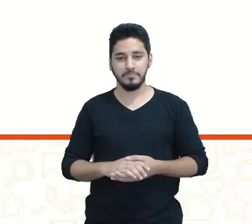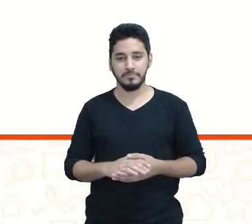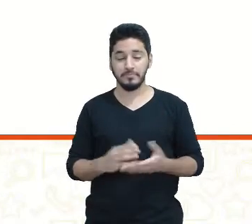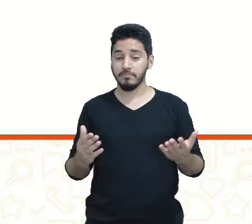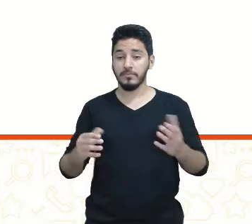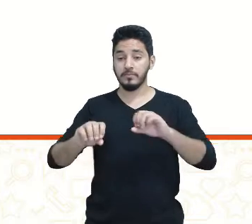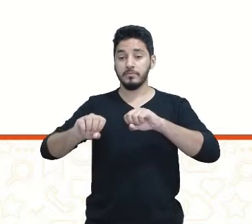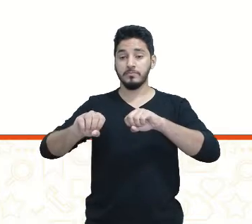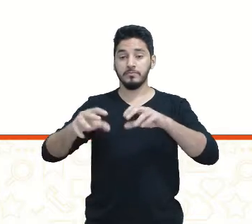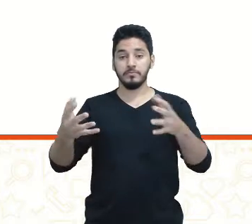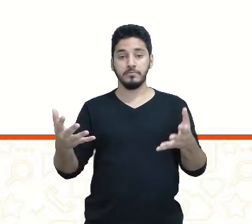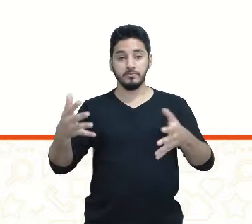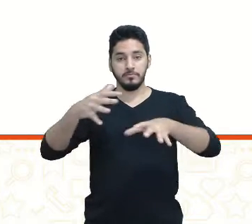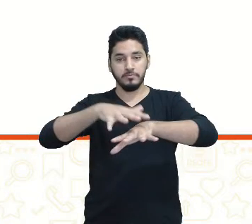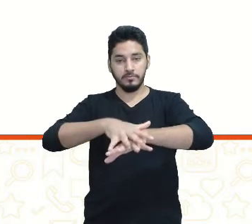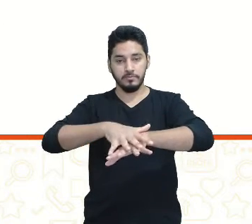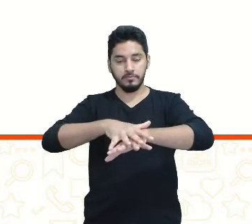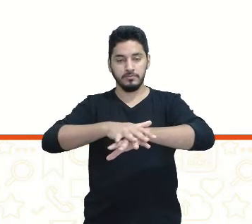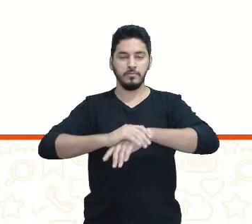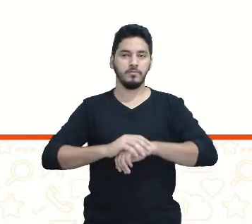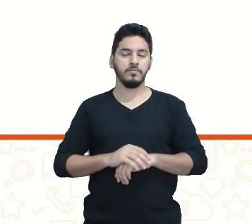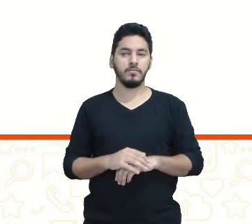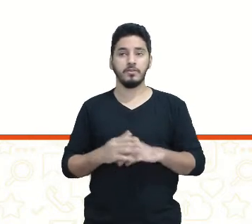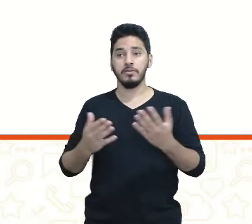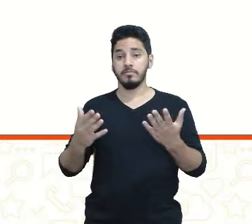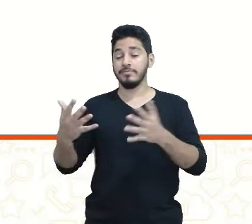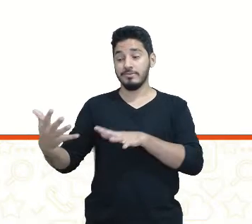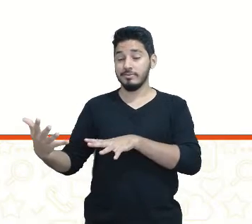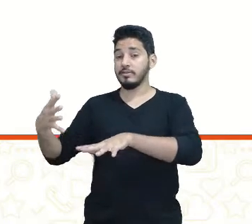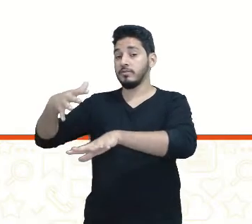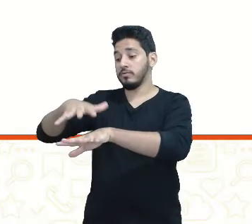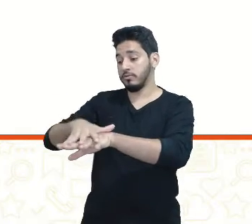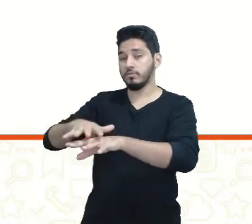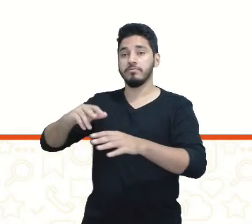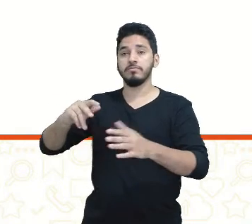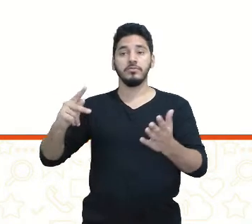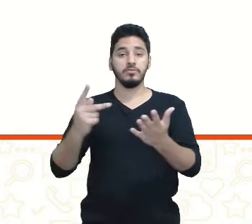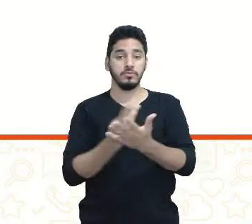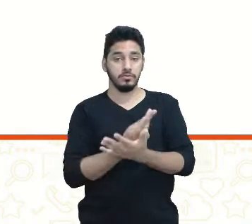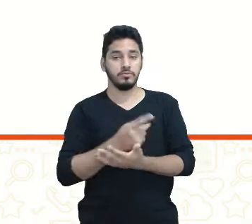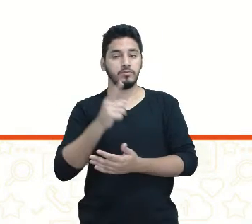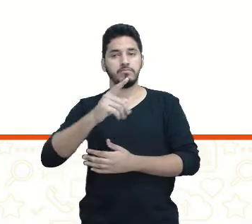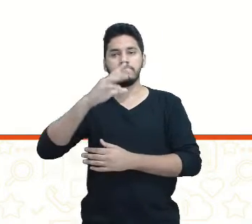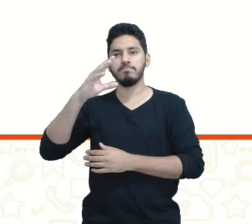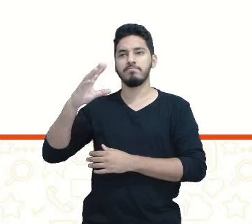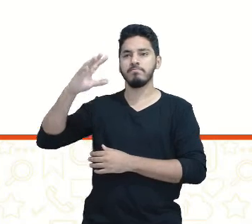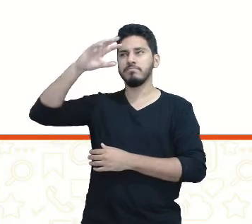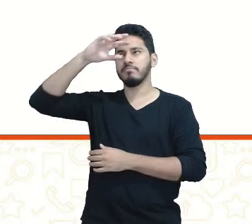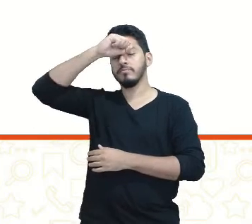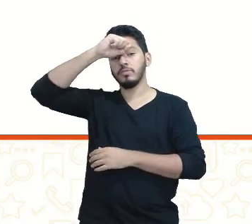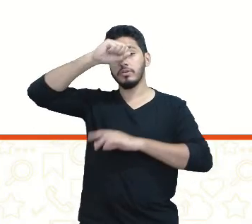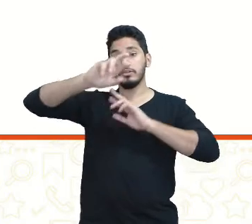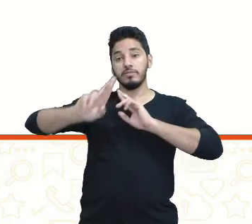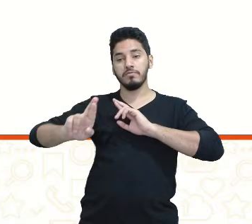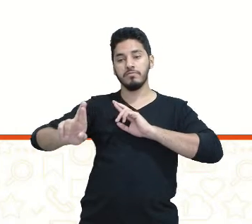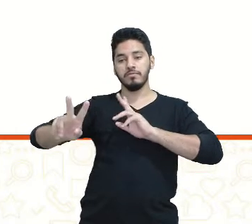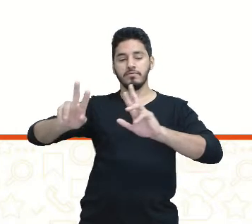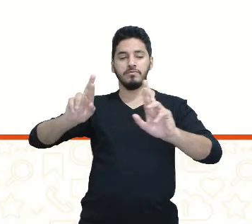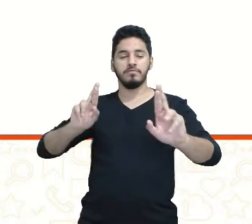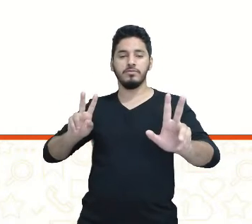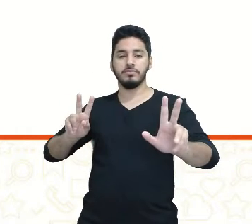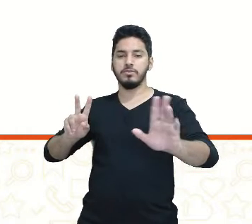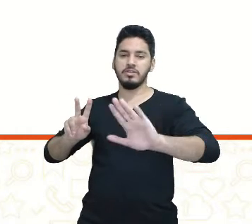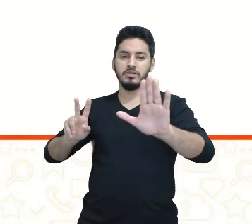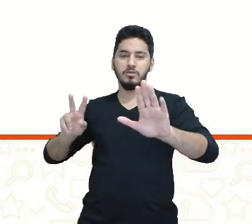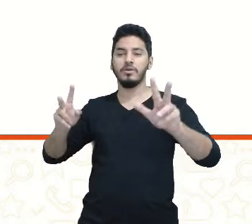educação inclusiva, a inclusão acontece quando se aprende com as diferenças e não